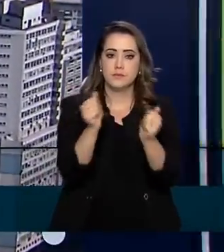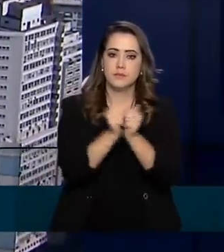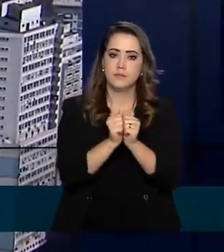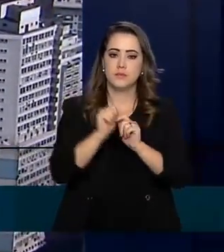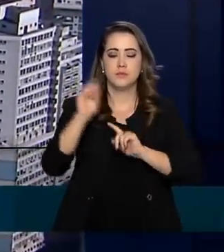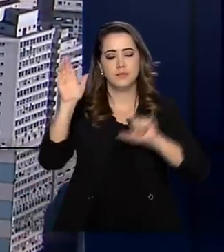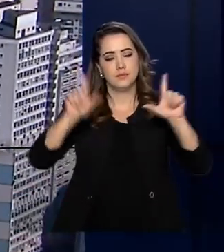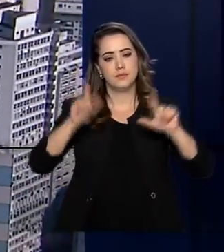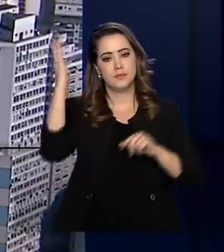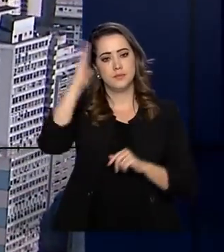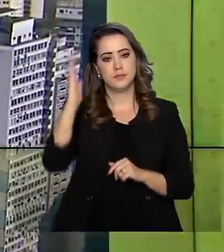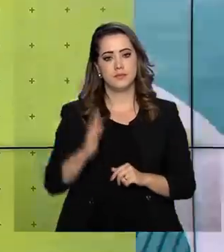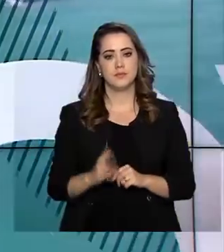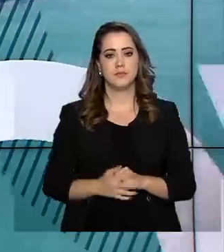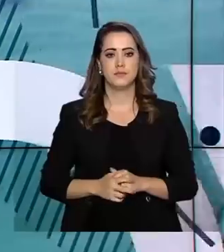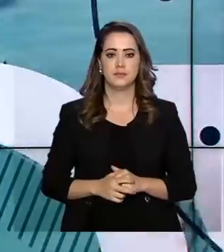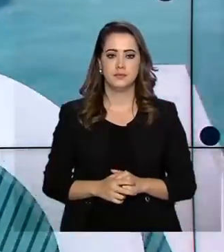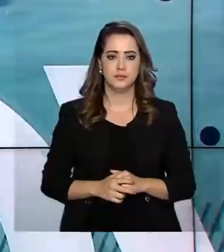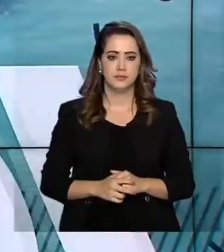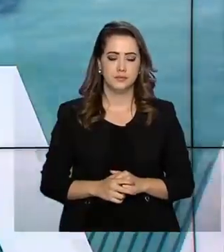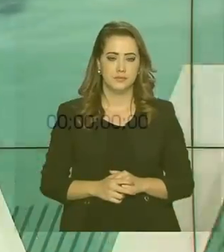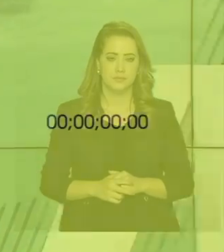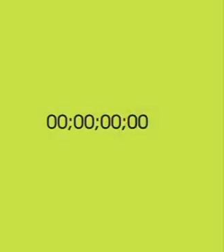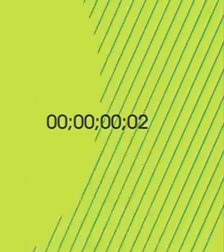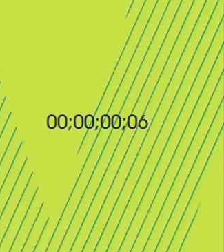e continue com a programação da TV Brasil.